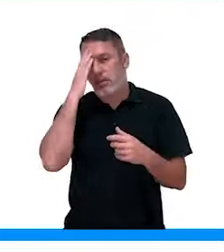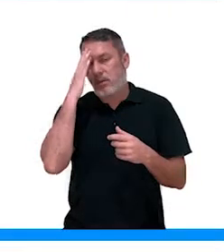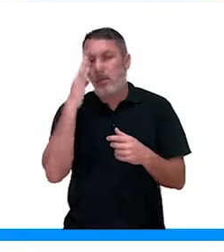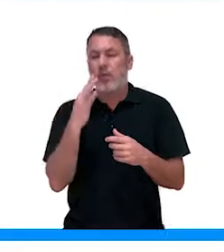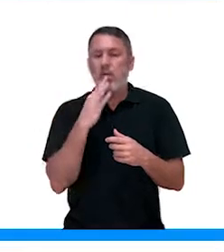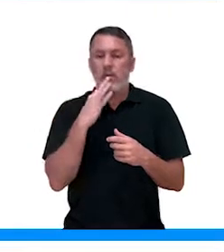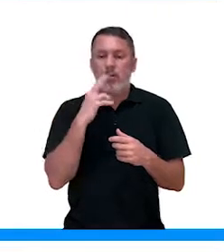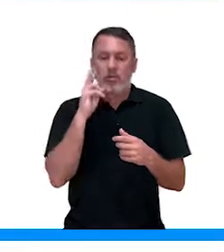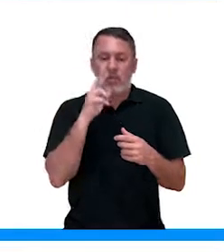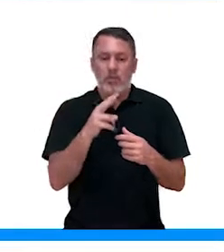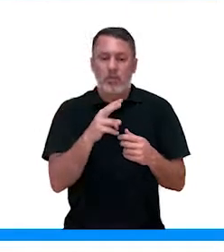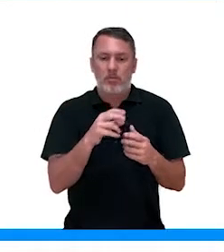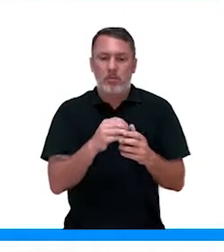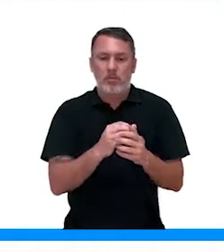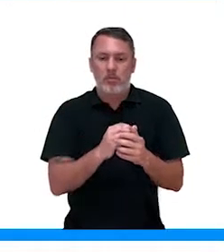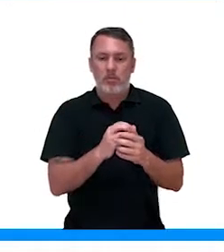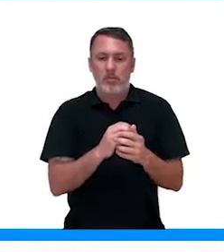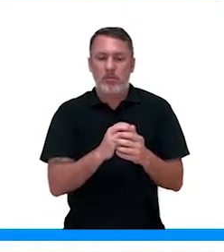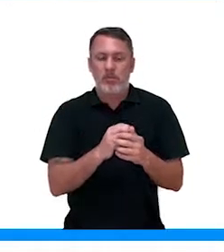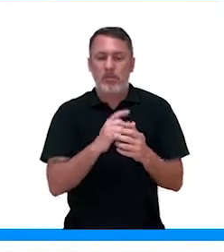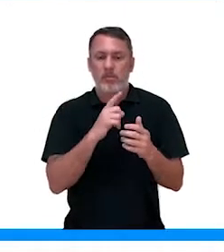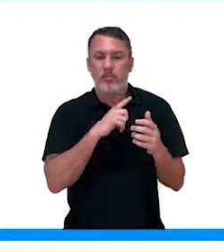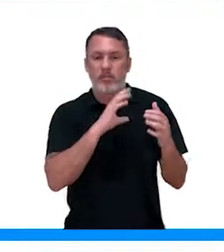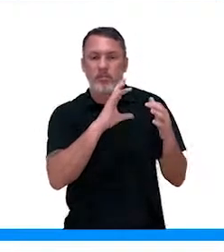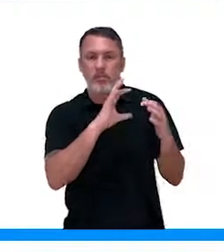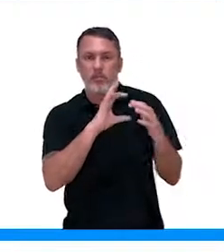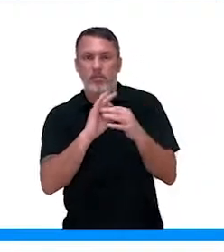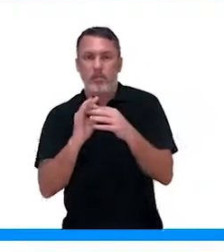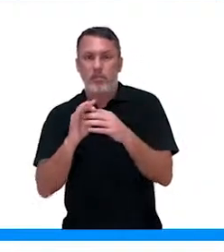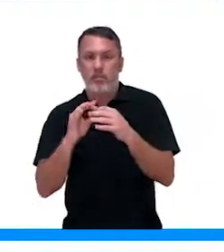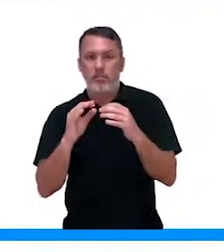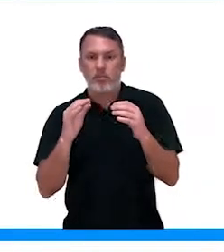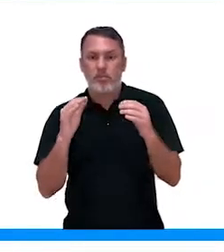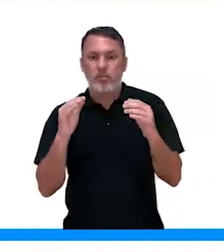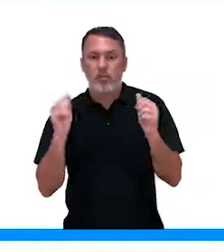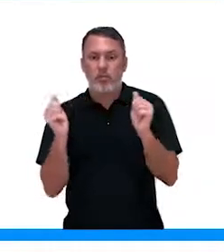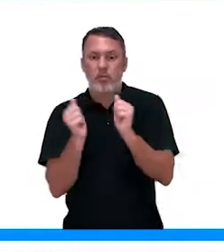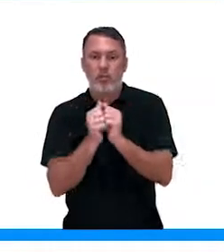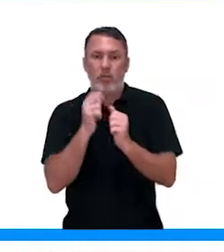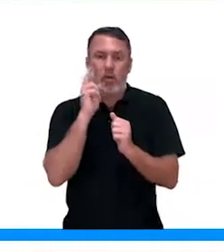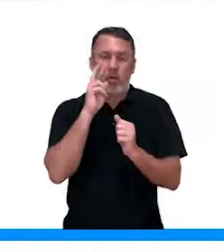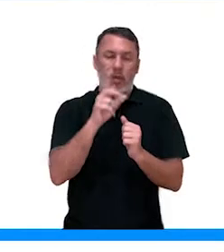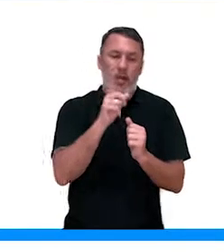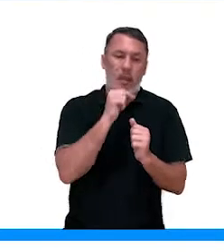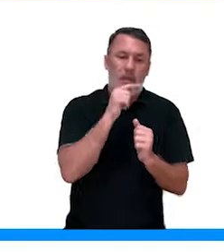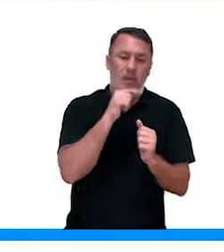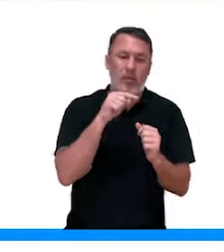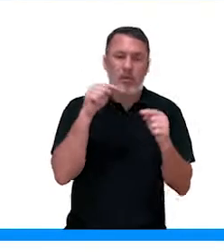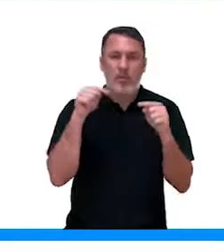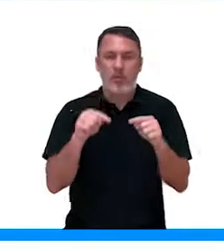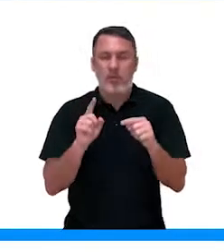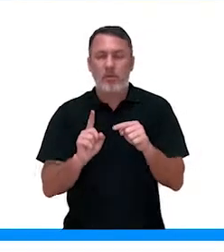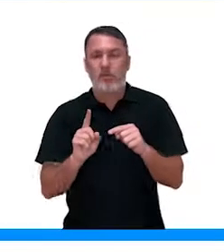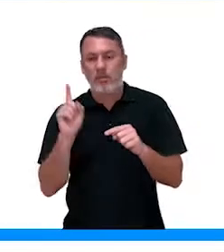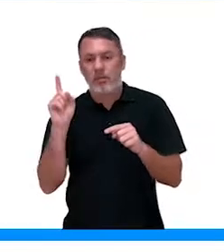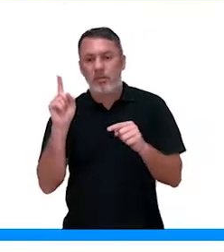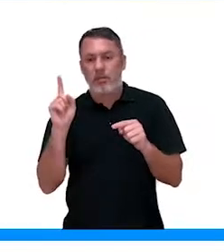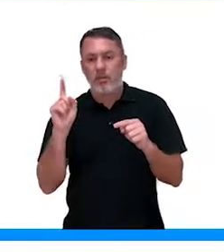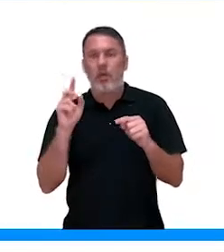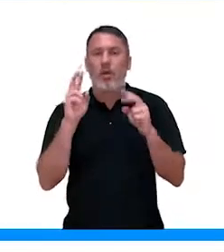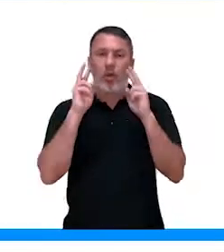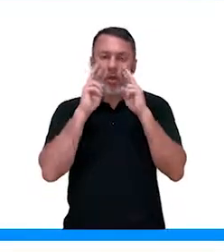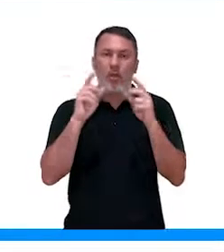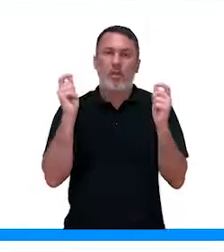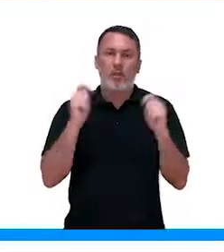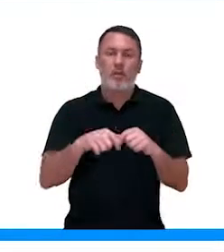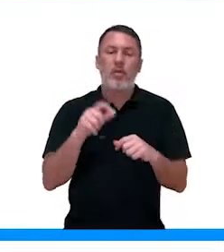consegue ver. Coloca um tubinho e a gente vê que a água, né? Tem a água embaixo e o substrato em cima. Então, a gente